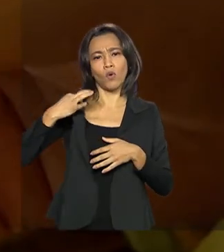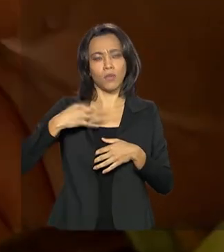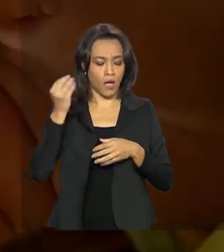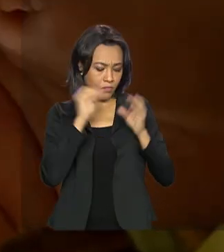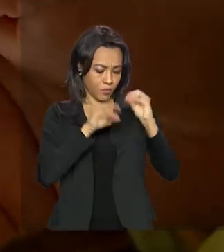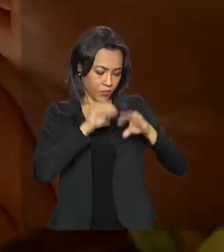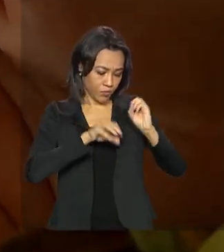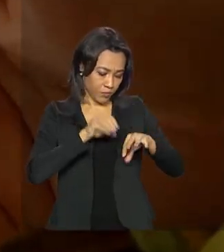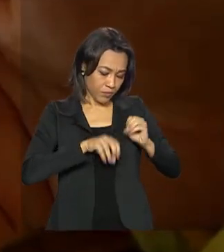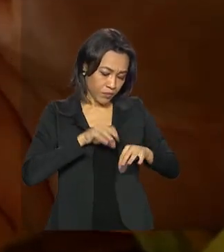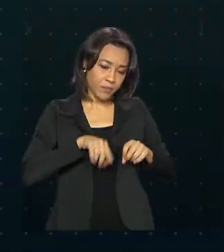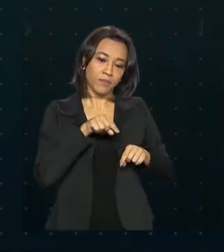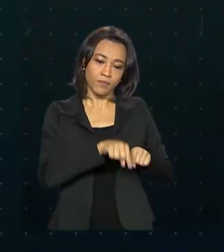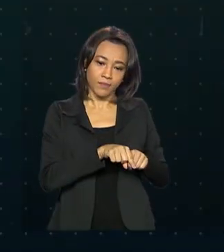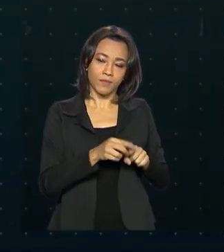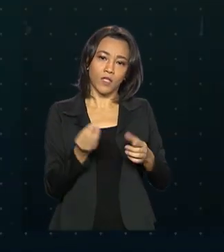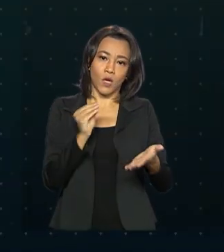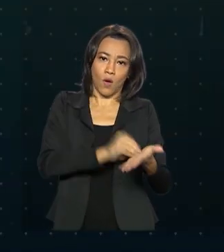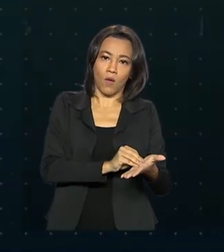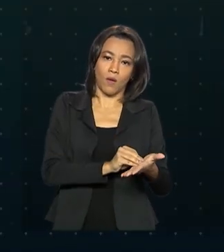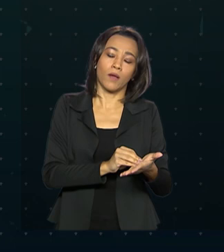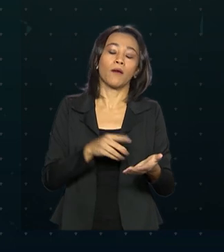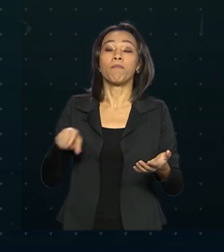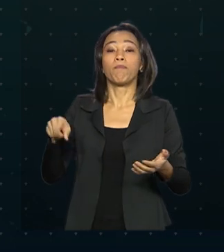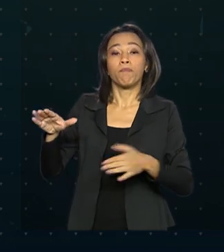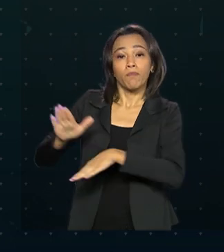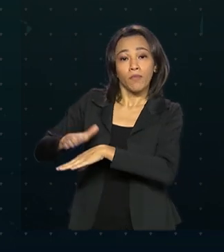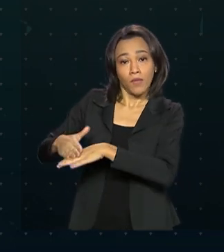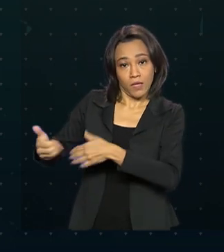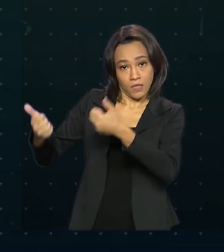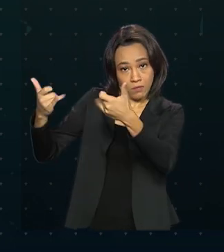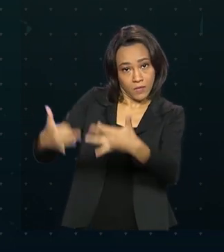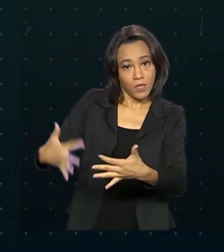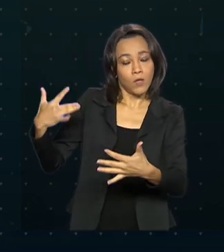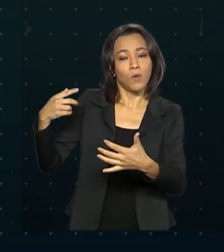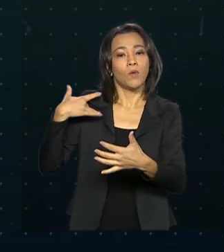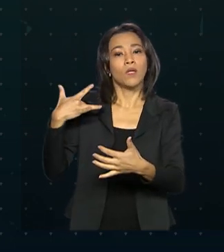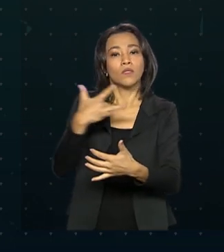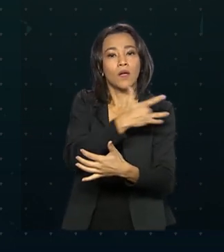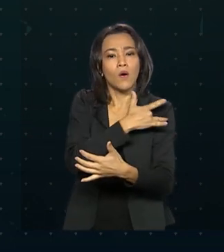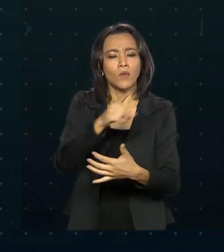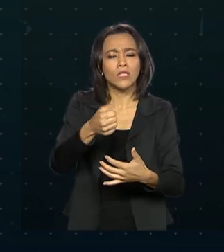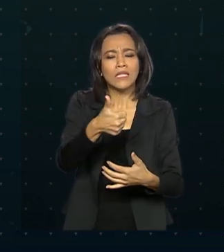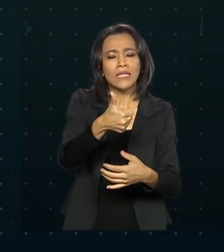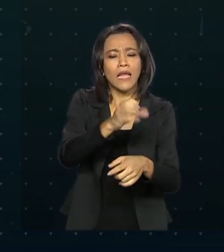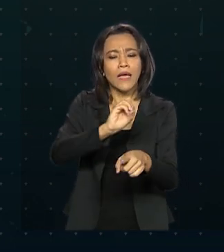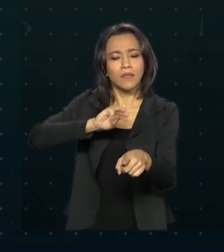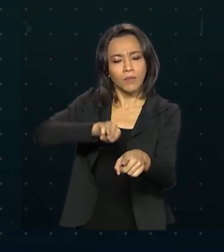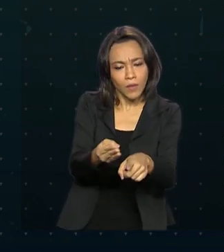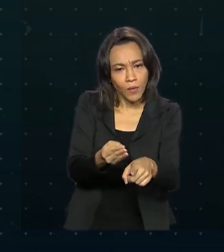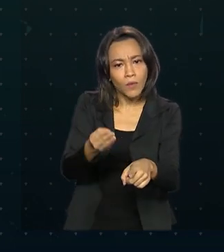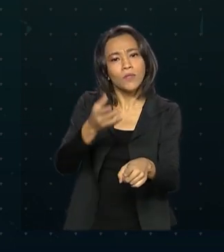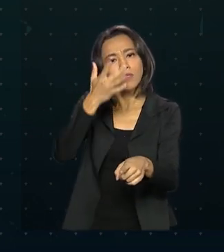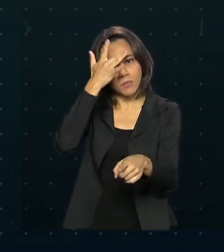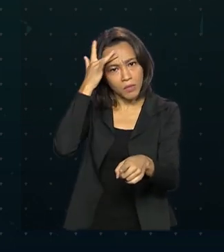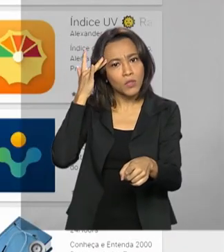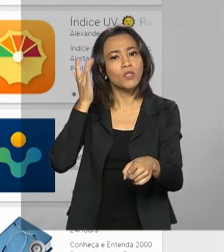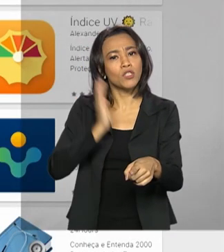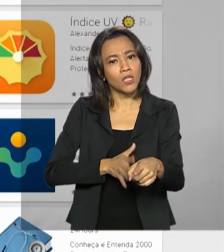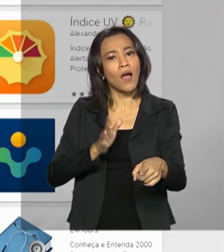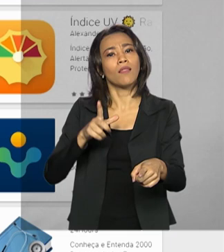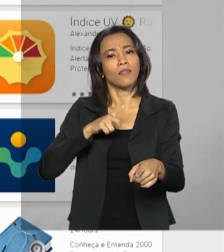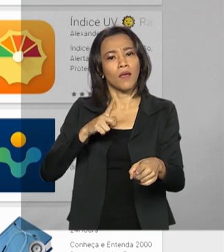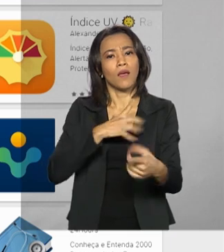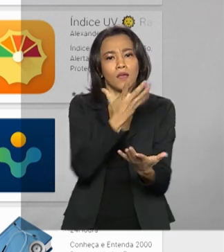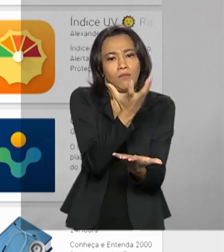cadastraram no aplicativo. Segundo o Ministério da Saúde, cerca de 10 milhões de pessoas possuem o Coronavírus SUS